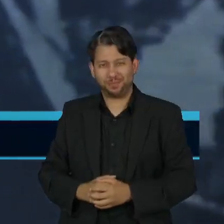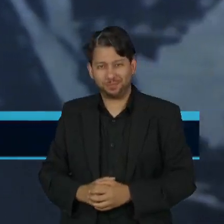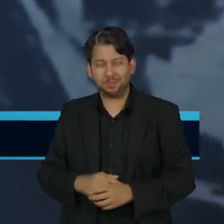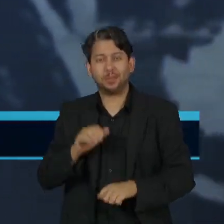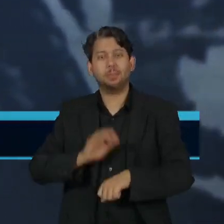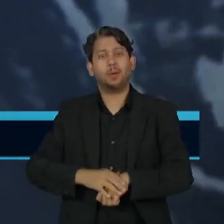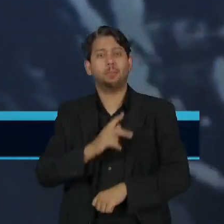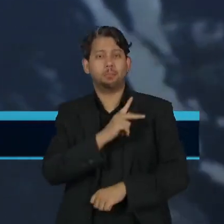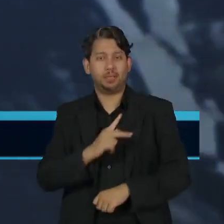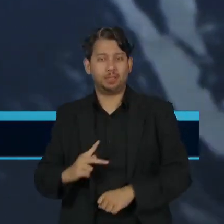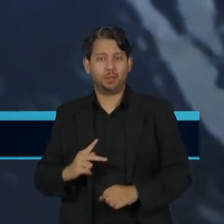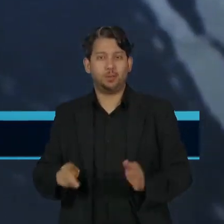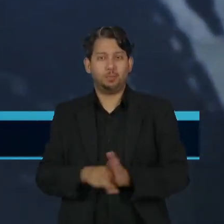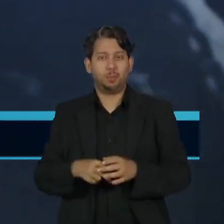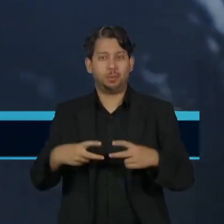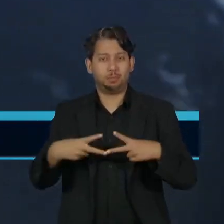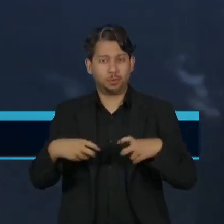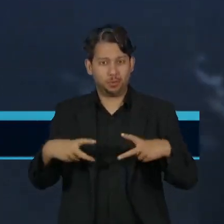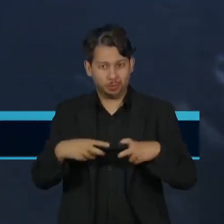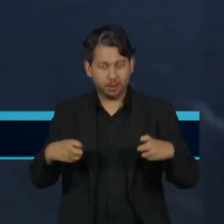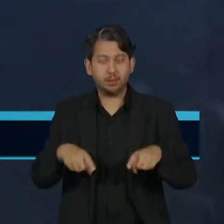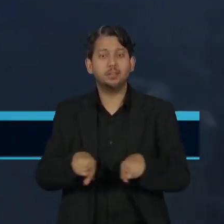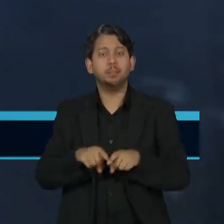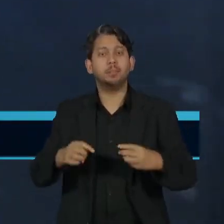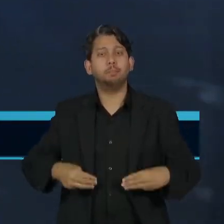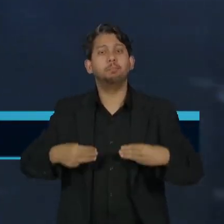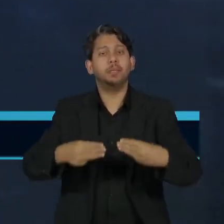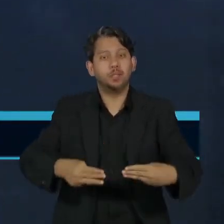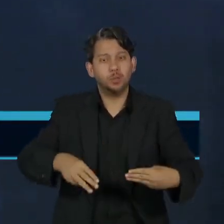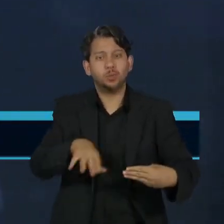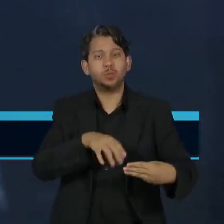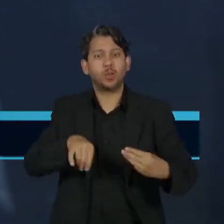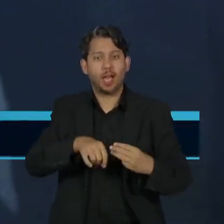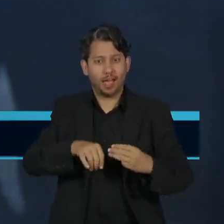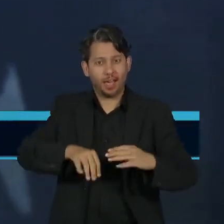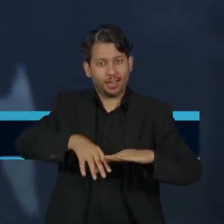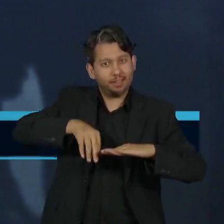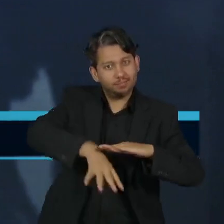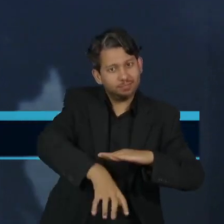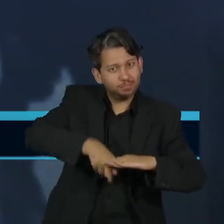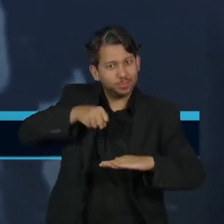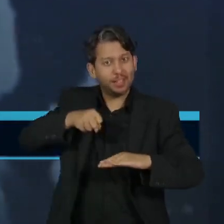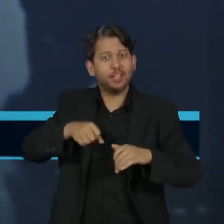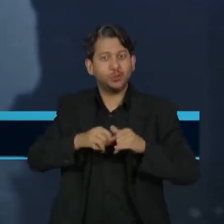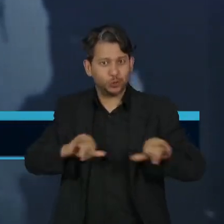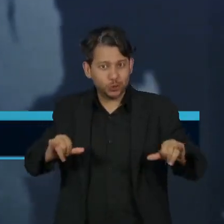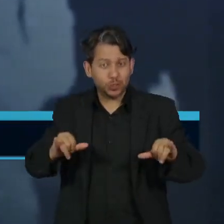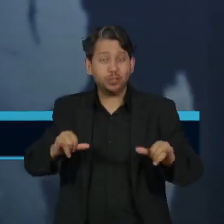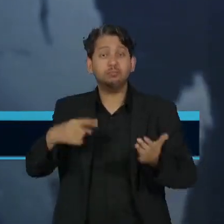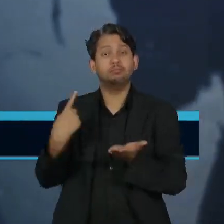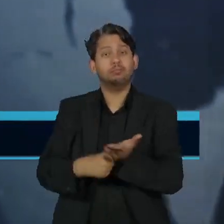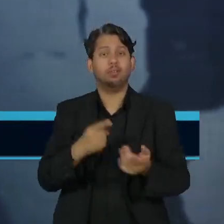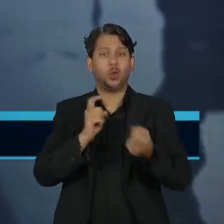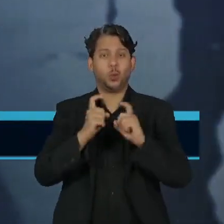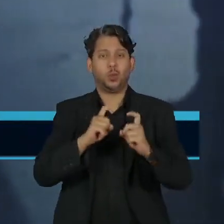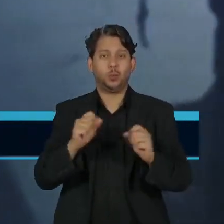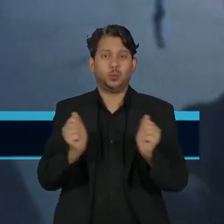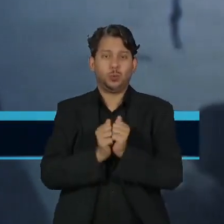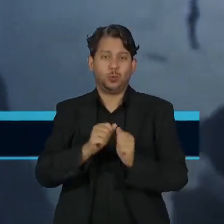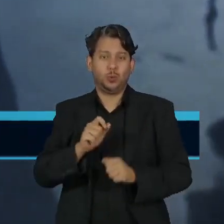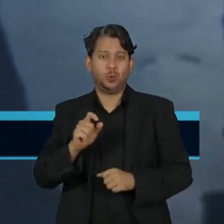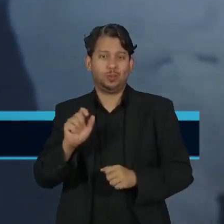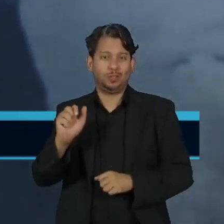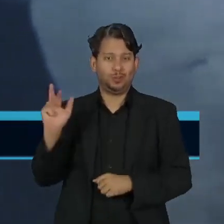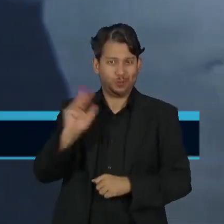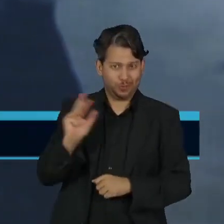O presidente da Petrobras e o ministro de Minas e Energia foram hoje ao Palácio do Planalto para uma reunião com o presidente Lula. Nos últimos dias,